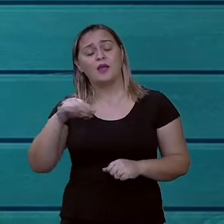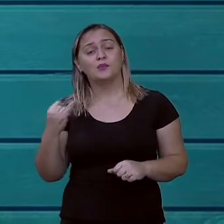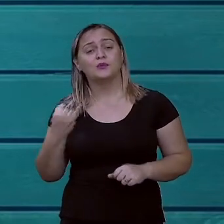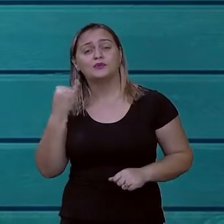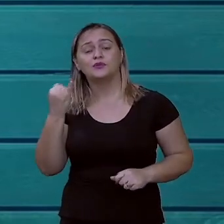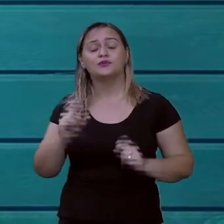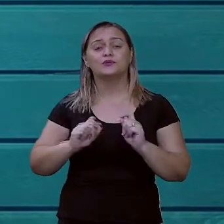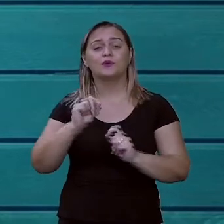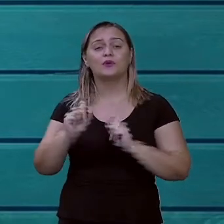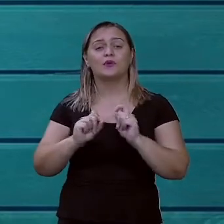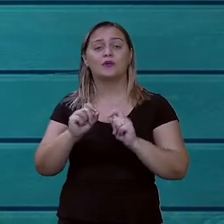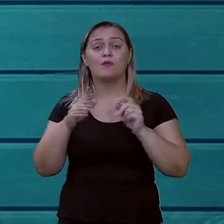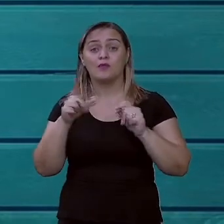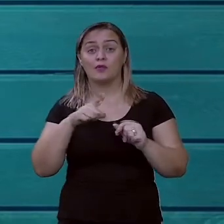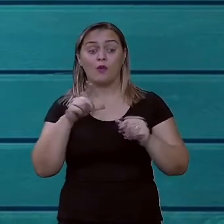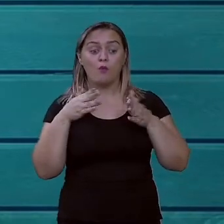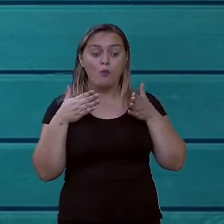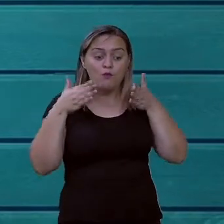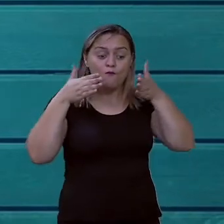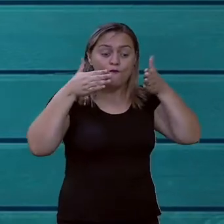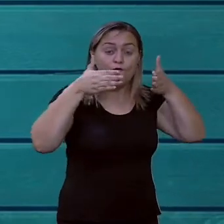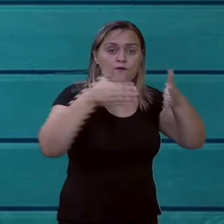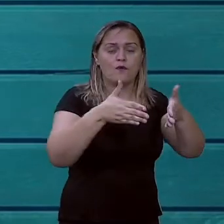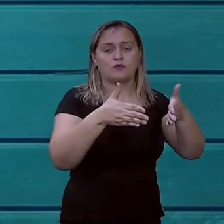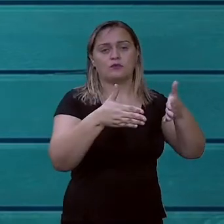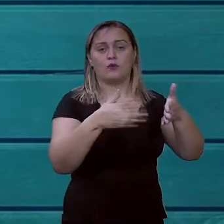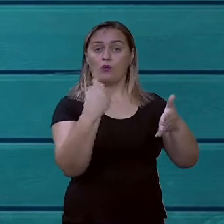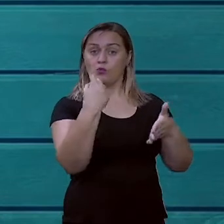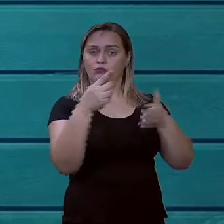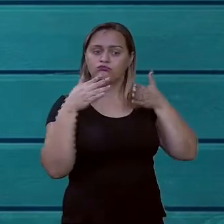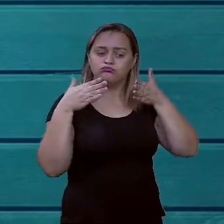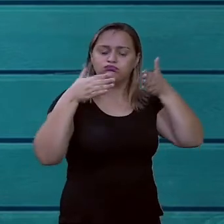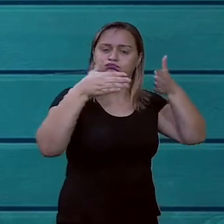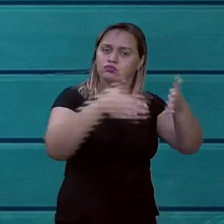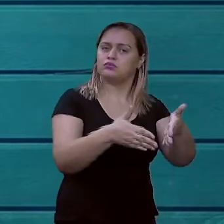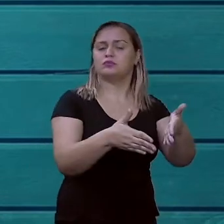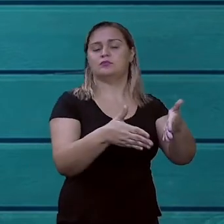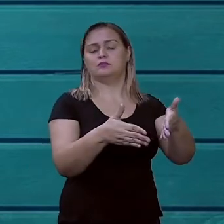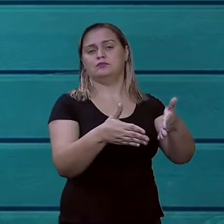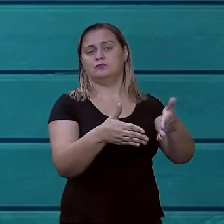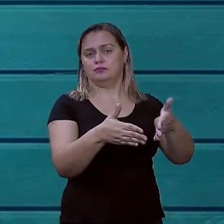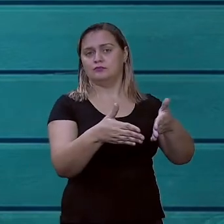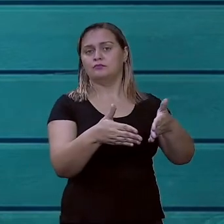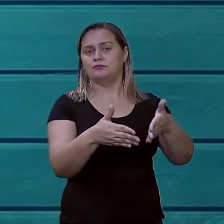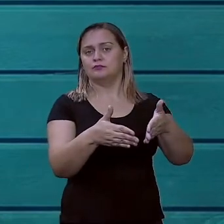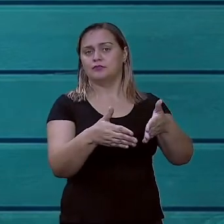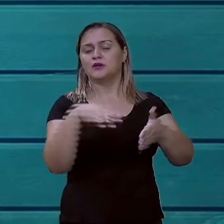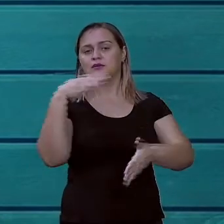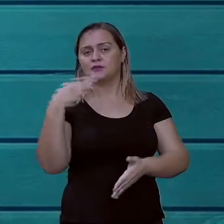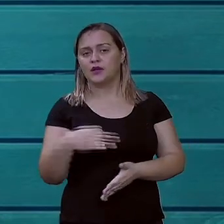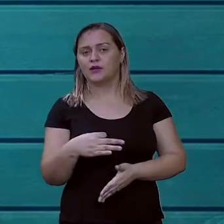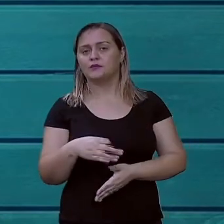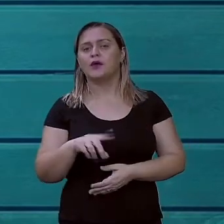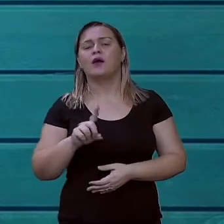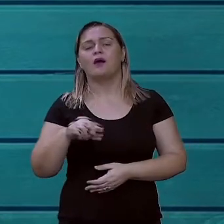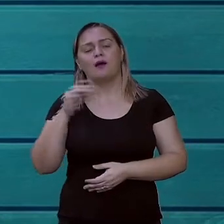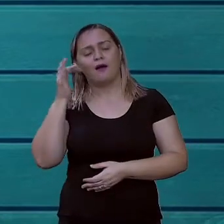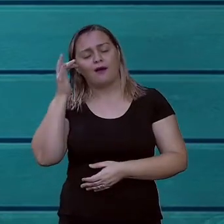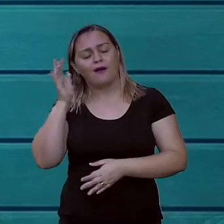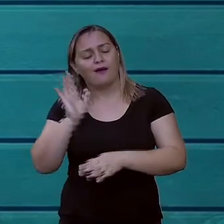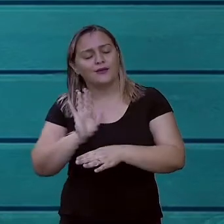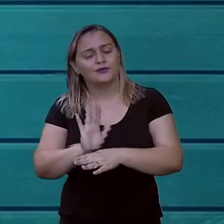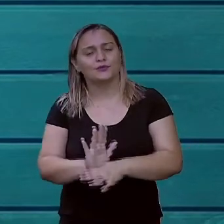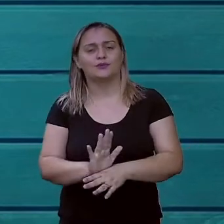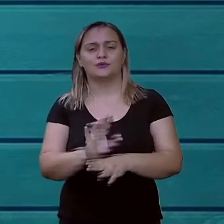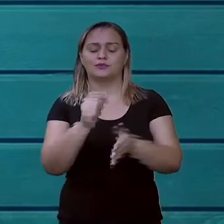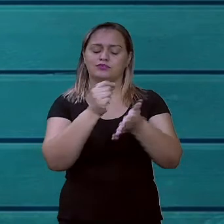para focar somente em alguns aspectos do tema. E isso, pessoal, facilita a escrita do